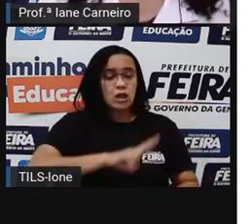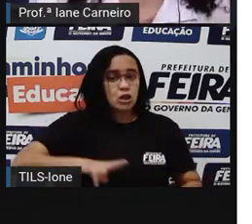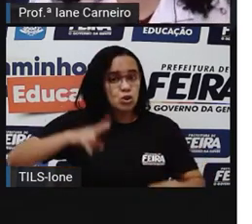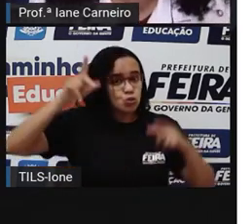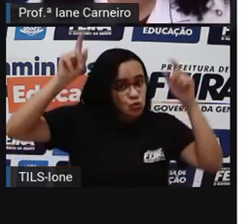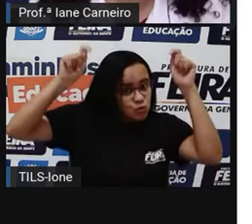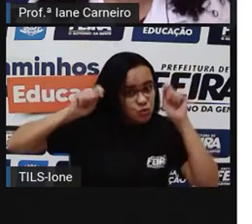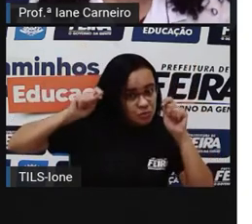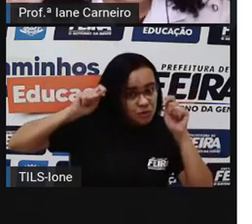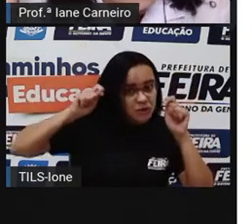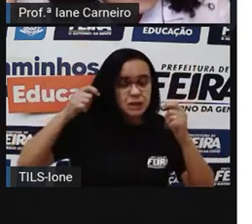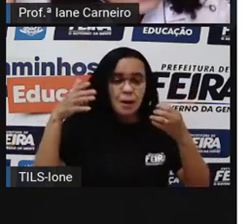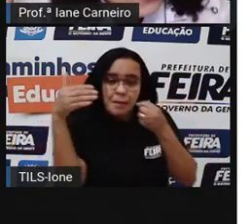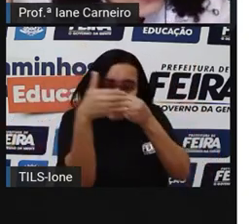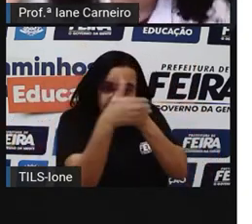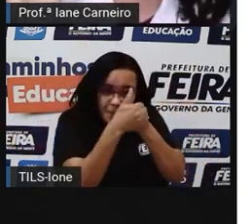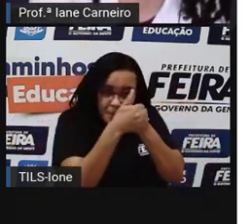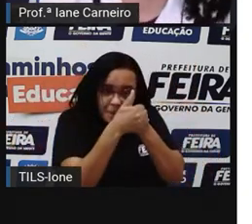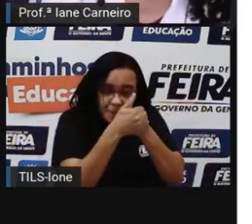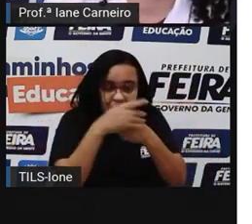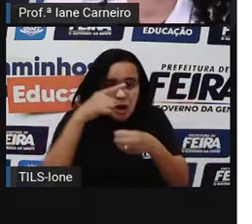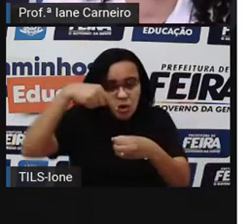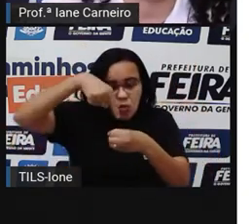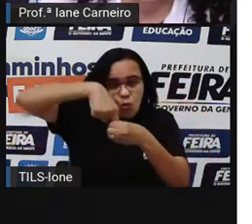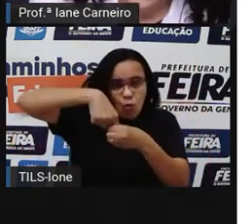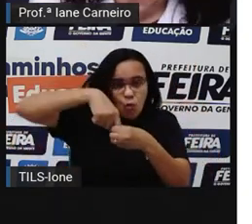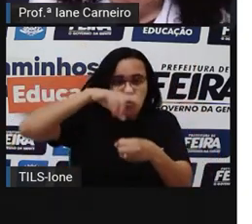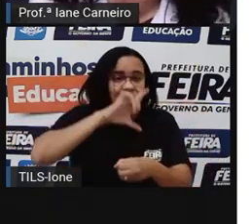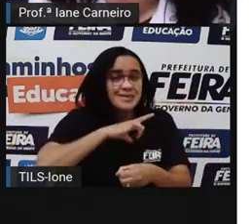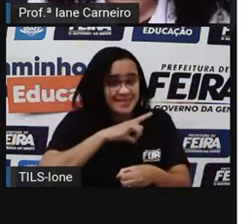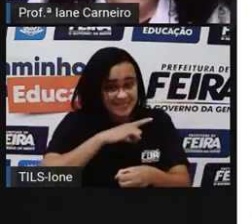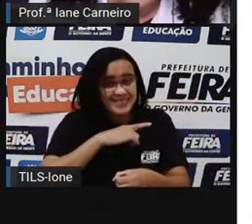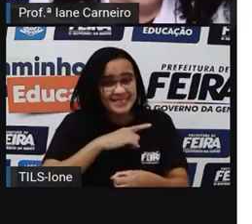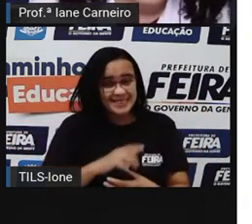né? Para ninguém descobrir que ele tem um buraquinho na cabeça, tá bom?